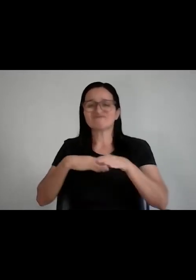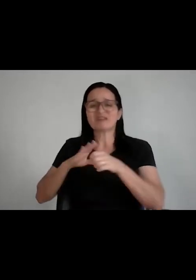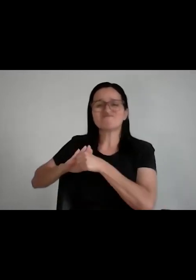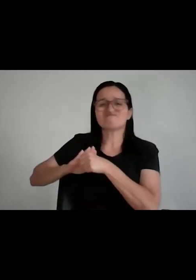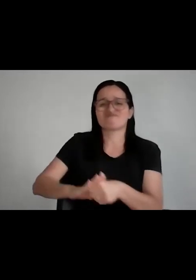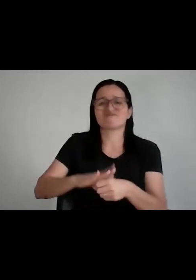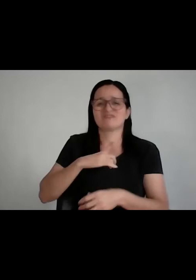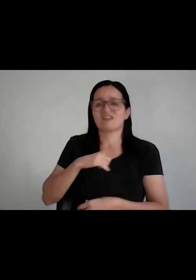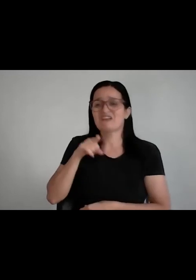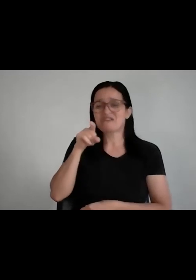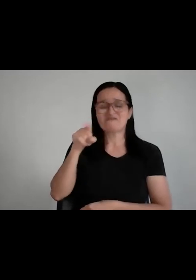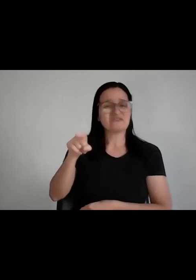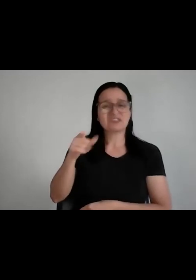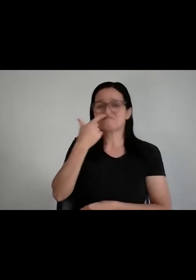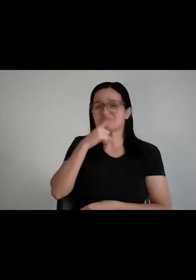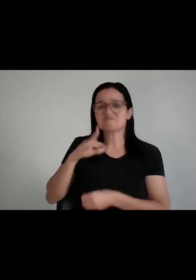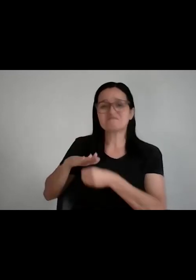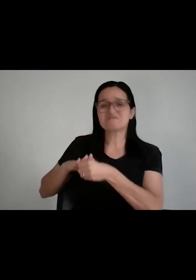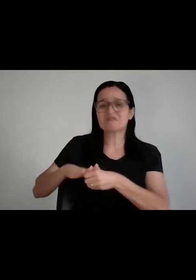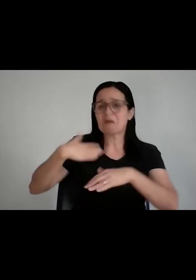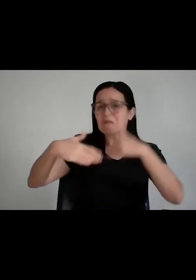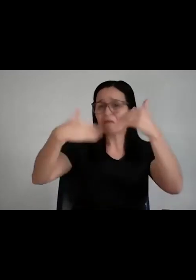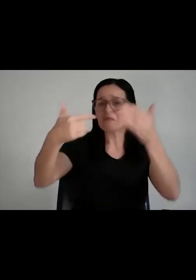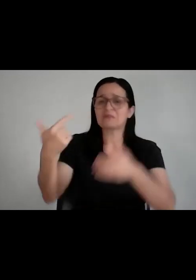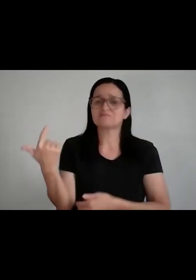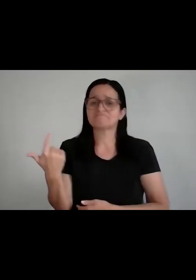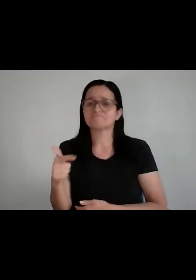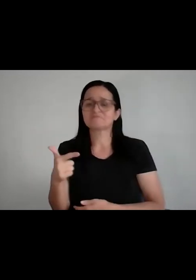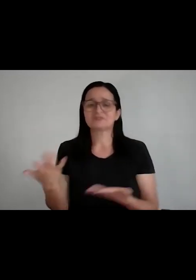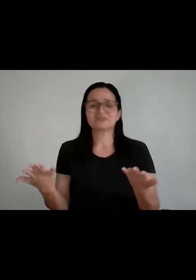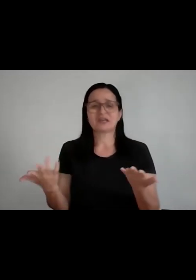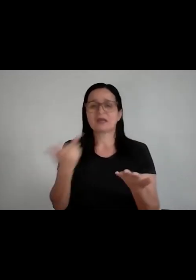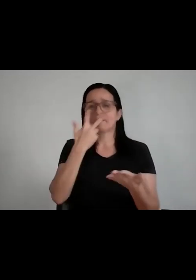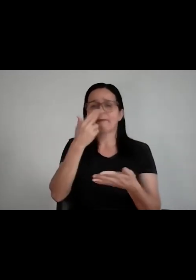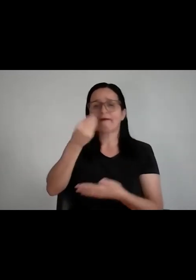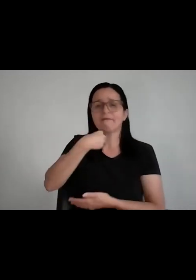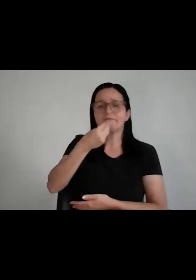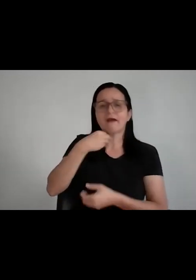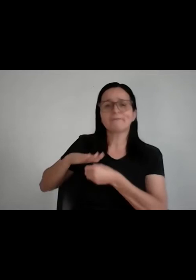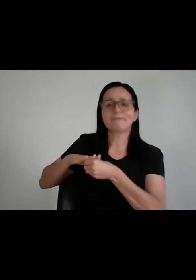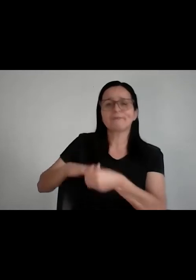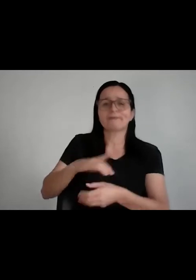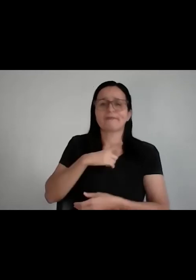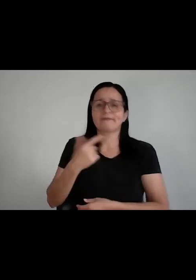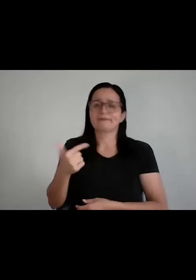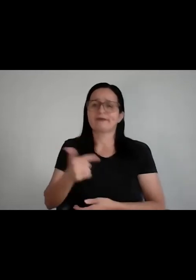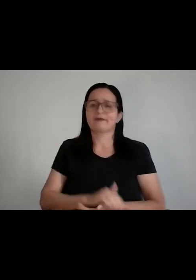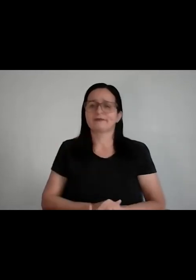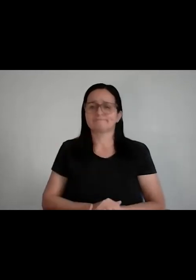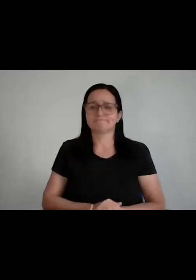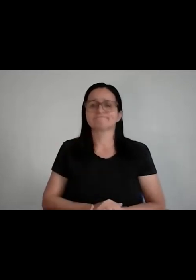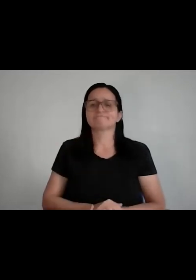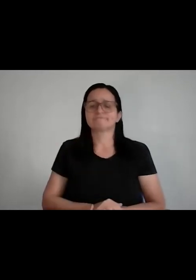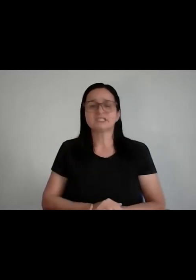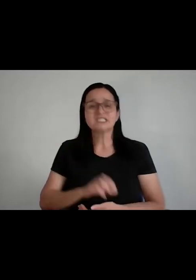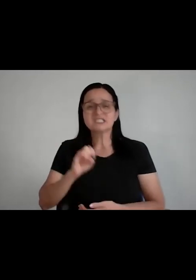performar, eu não te promovo porque eu acho que você não... Sabe, a performance é menor do que a do outro e se sumir alguma coisa aqui nesse